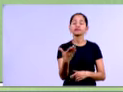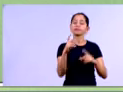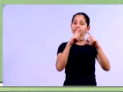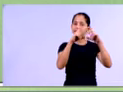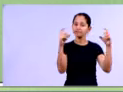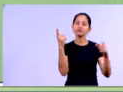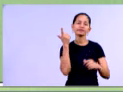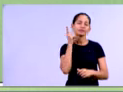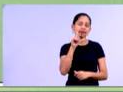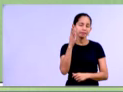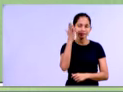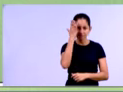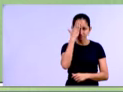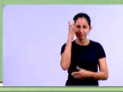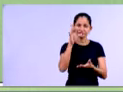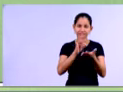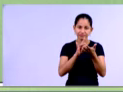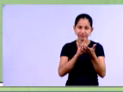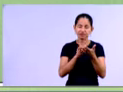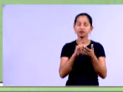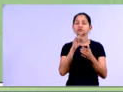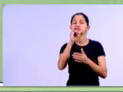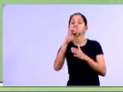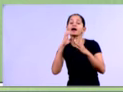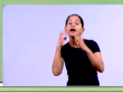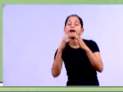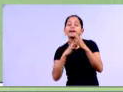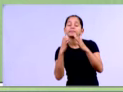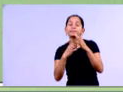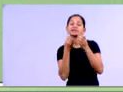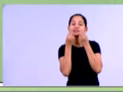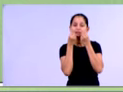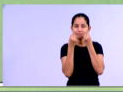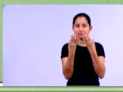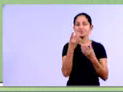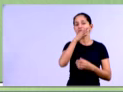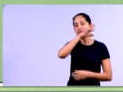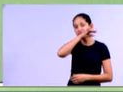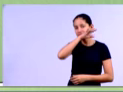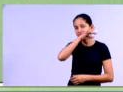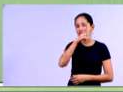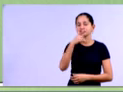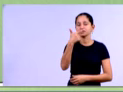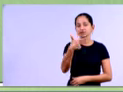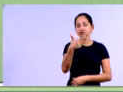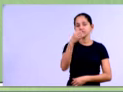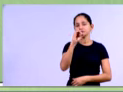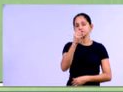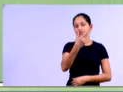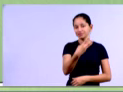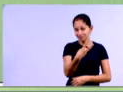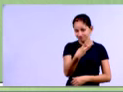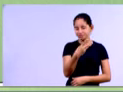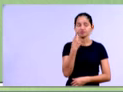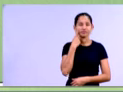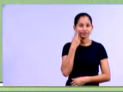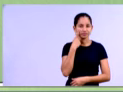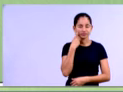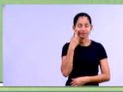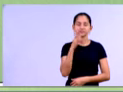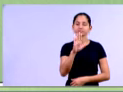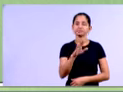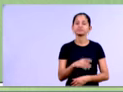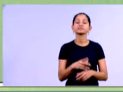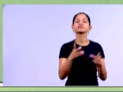né, de previsão de falência, a companhia miserável S.A. está tendendo a falir no exercício de 2013, ok? Então, assim, iremos extrair os